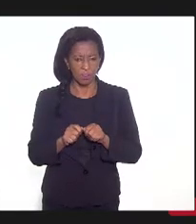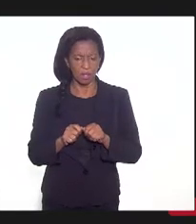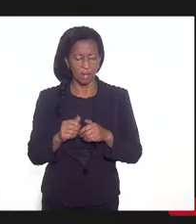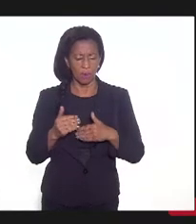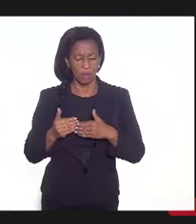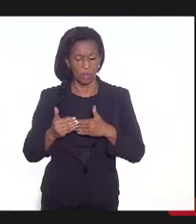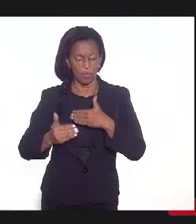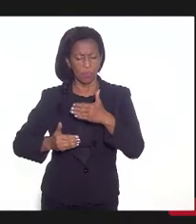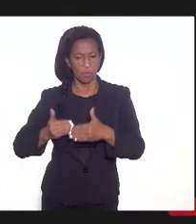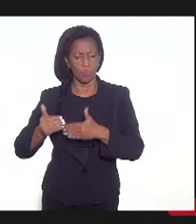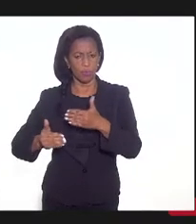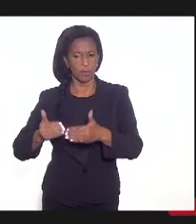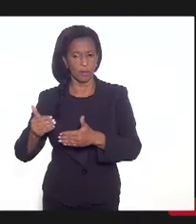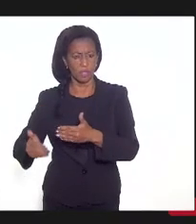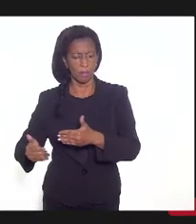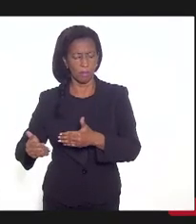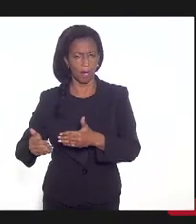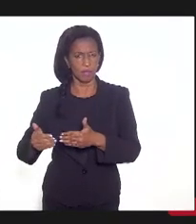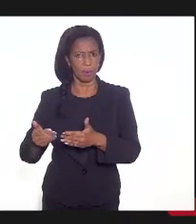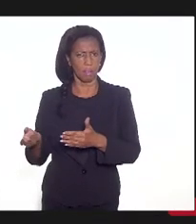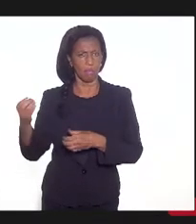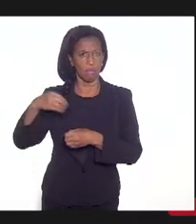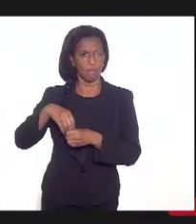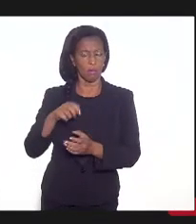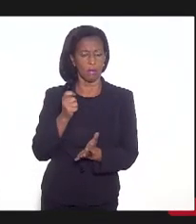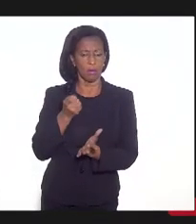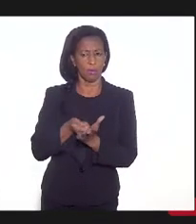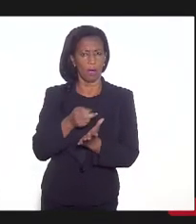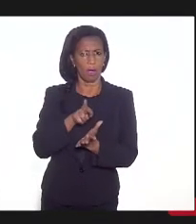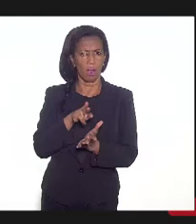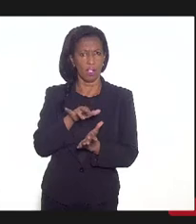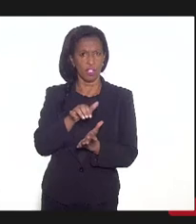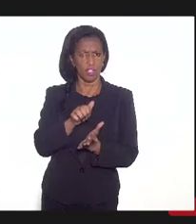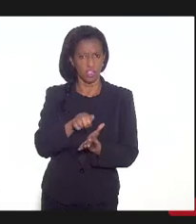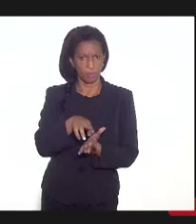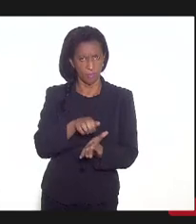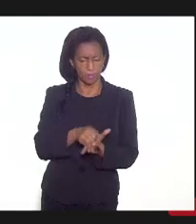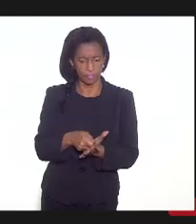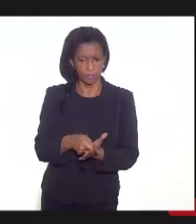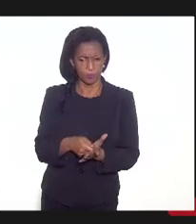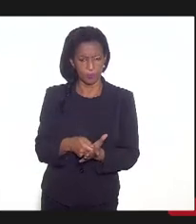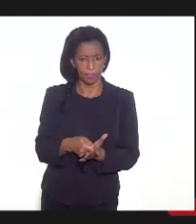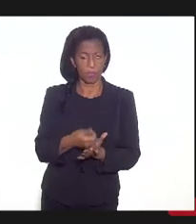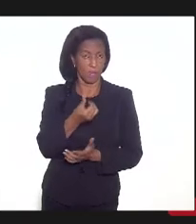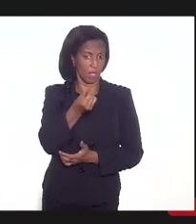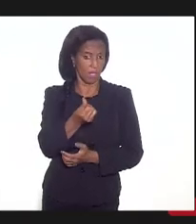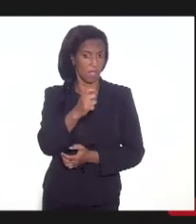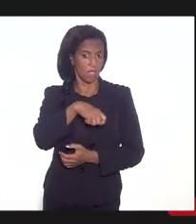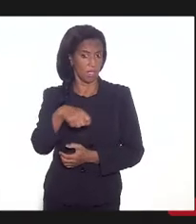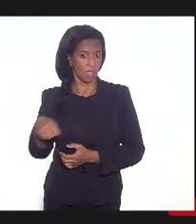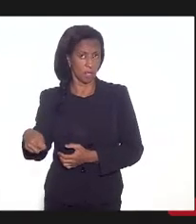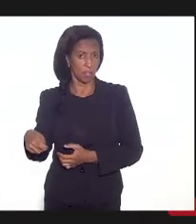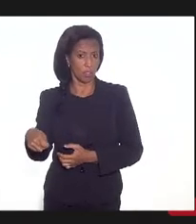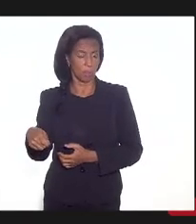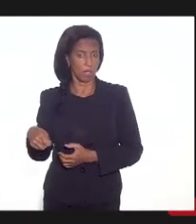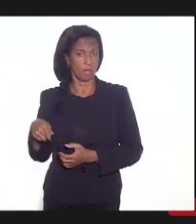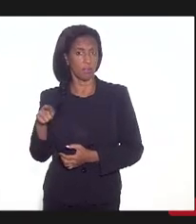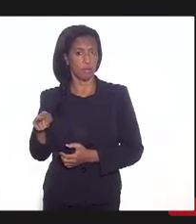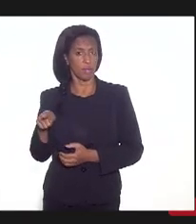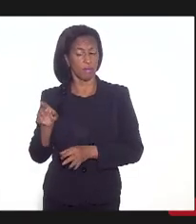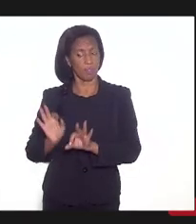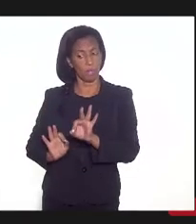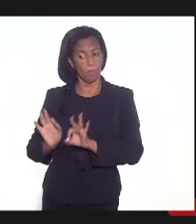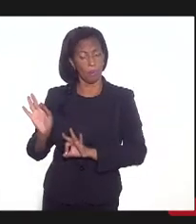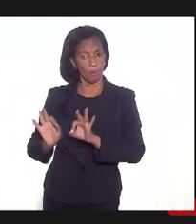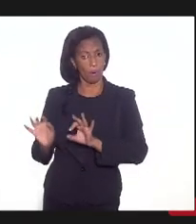a gozar dos benefícios do regime com a expectativa, evidentemente, de que em seis meses você está apresentando o plano e